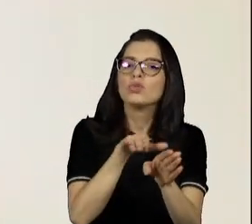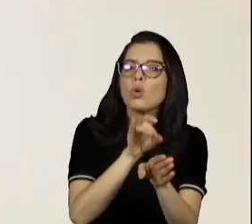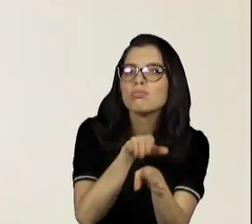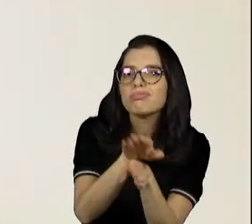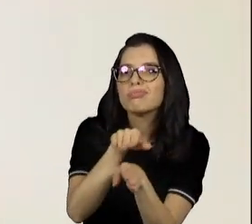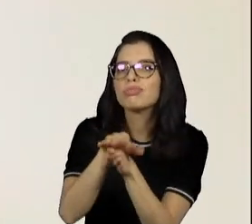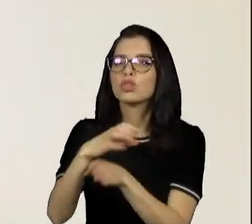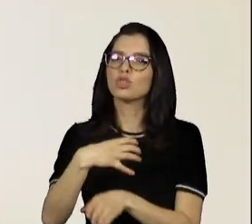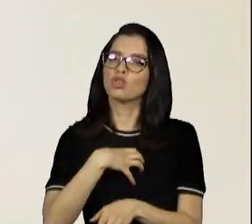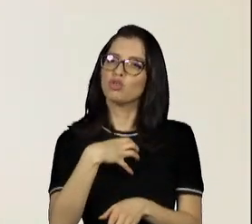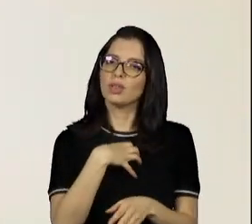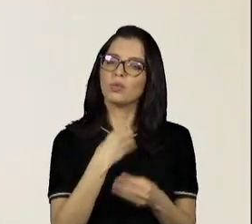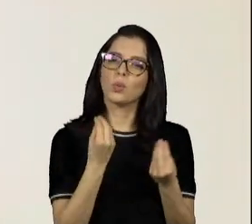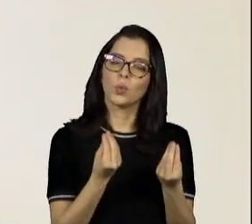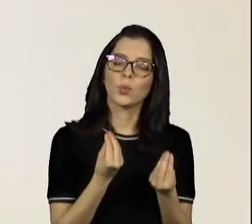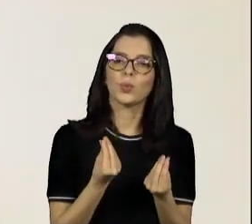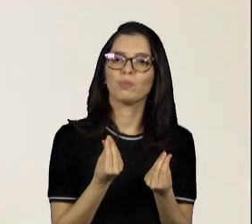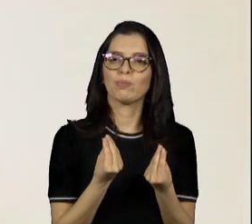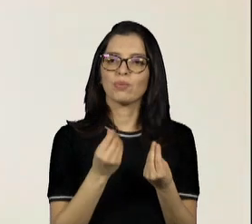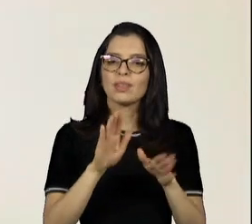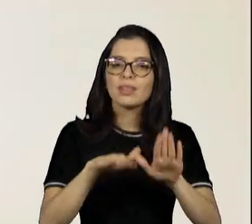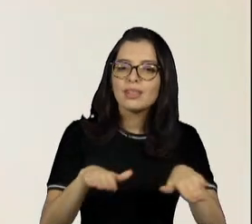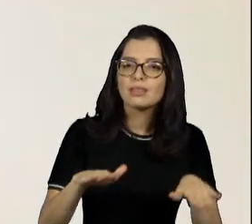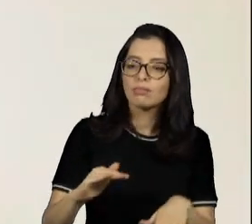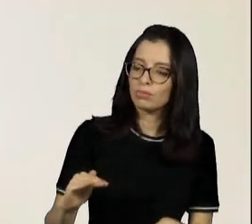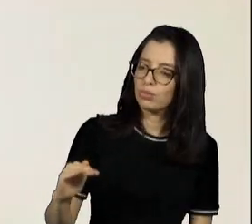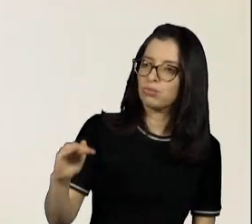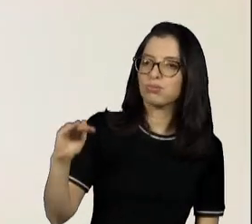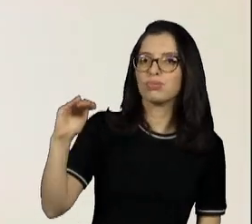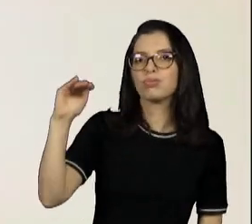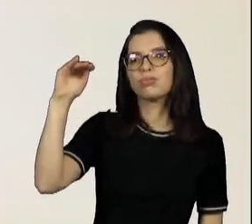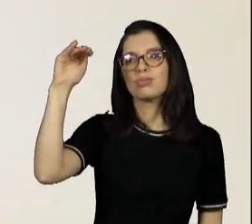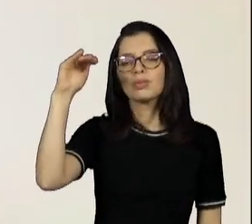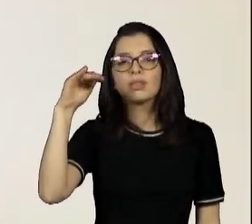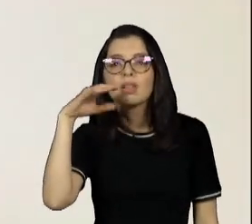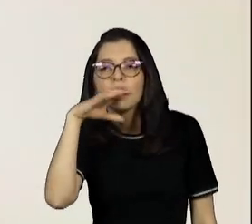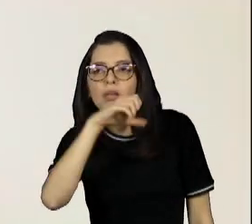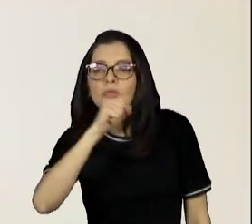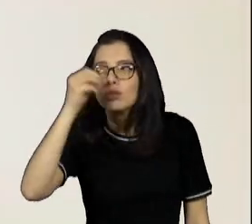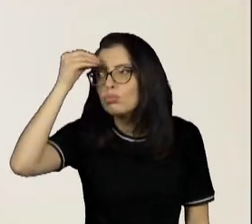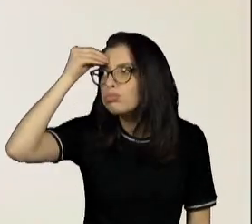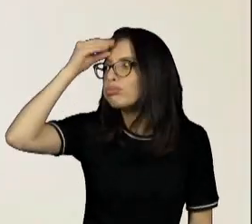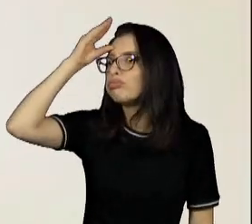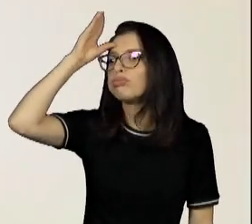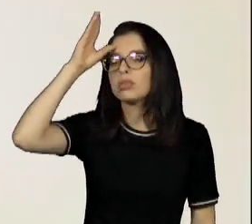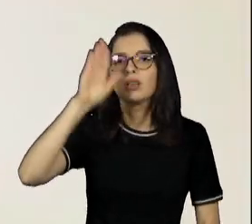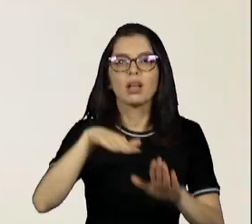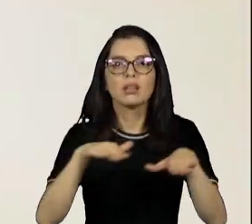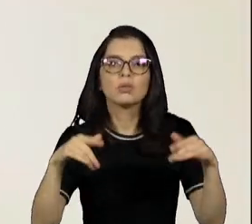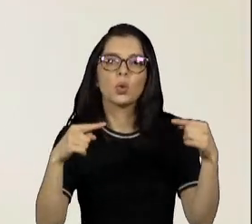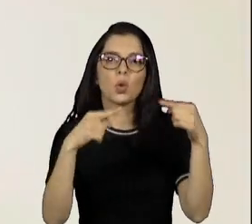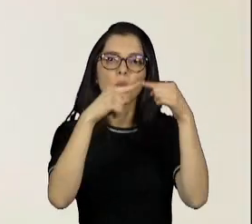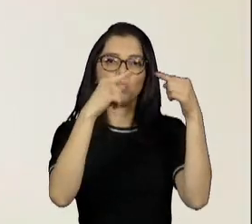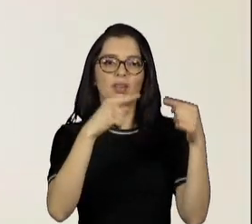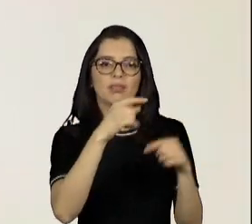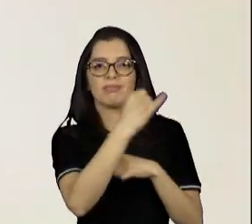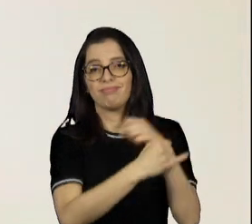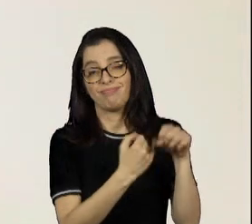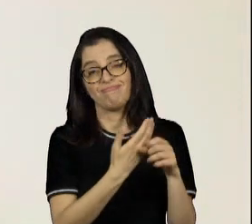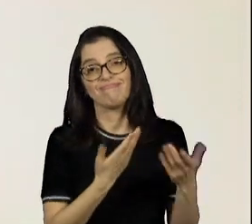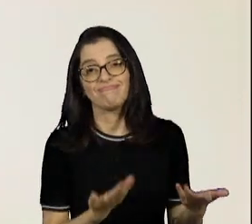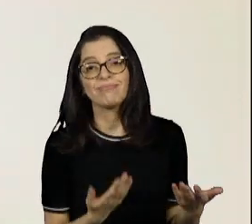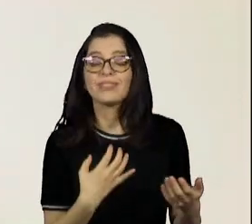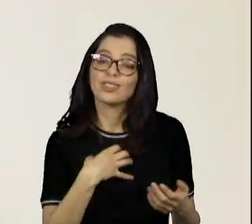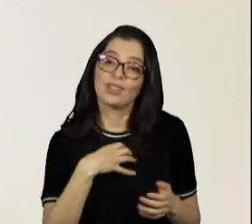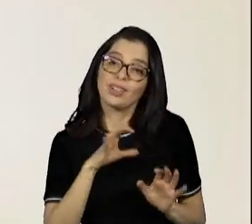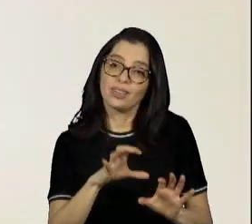de fazer com que a criança cresça bem mais rápido e com a necessidade que a mãe vê. Eu acho que meu filho tem essa idade,